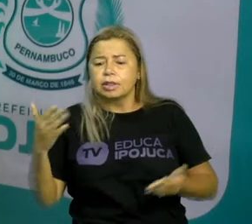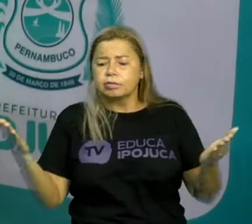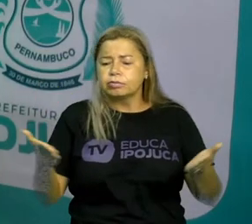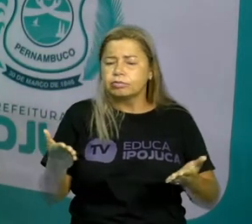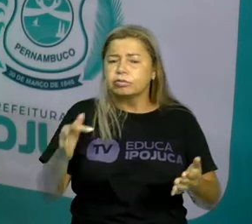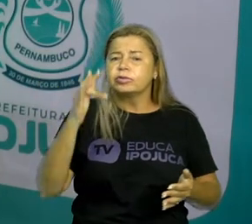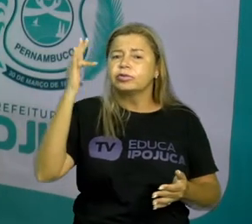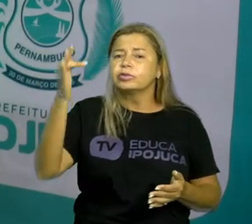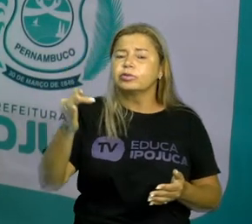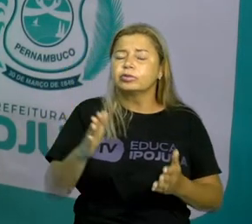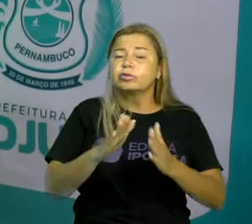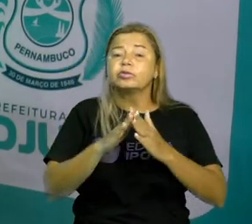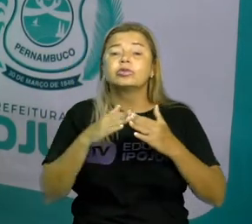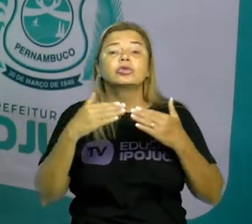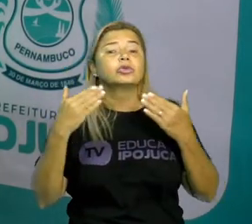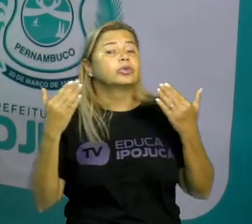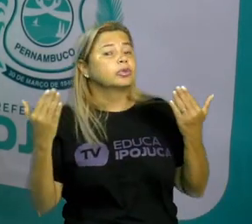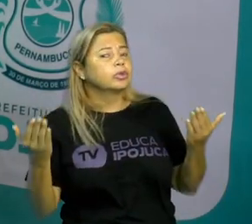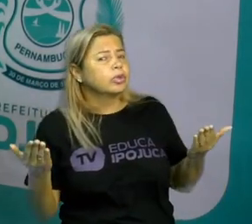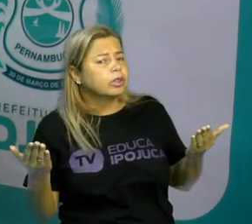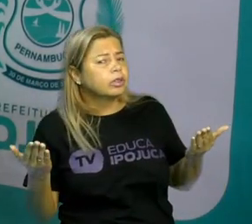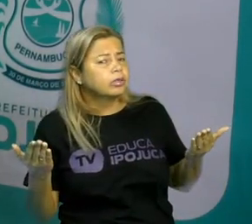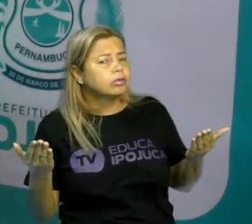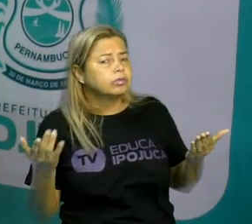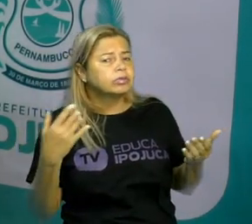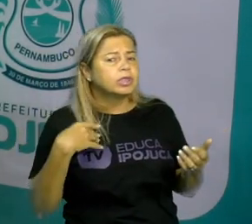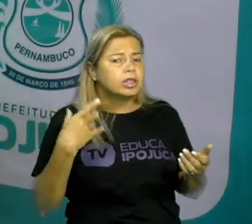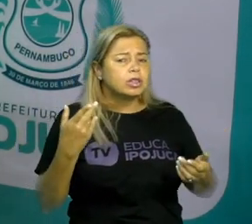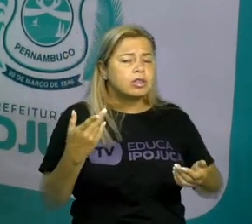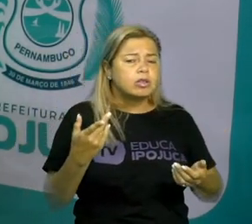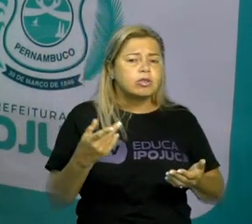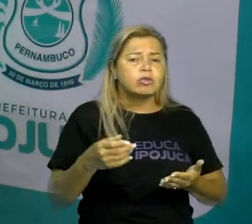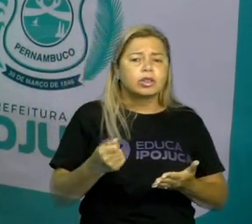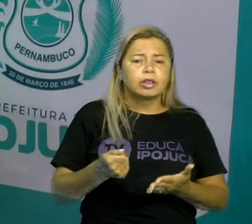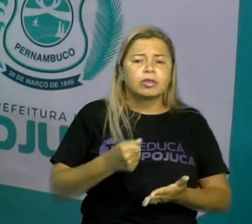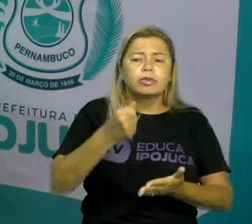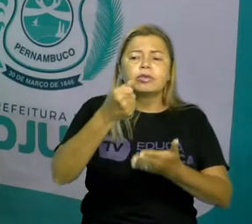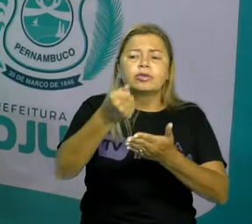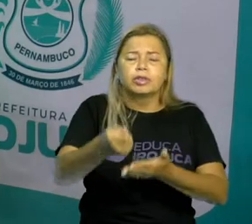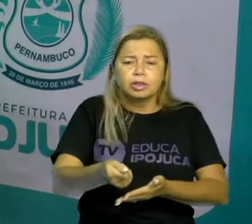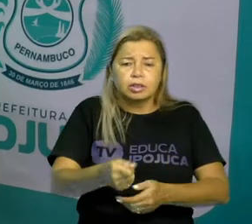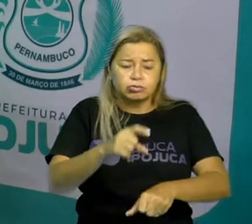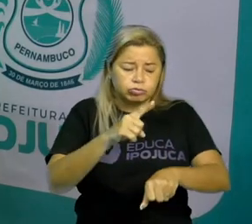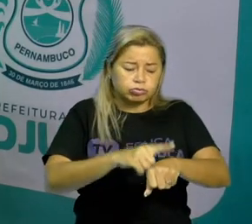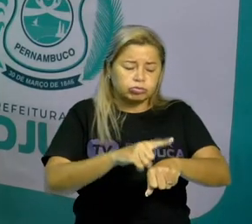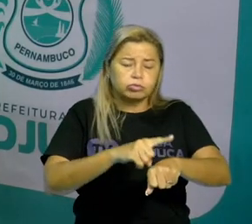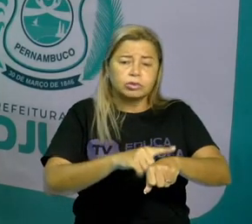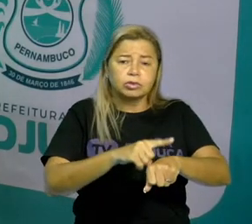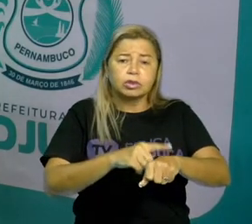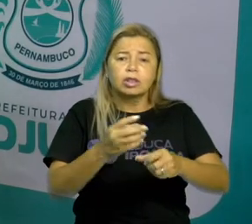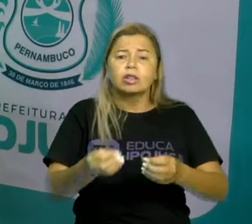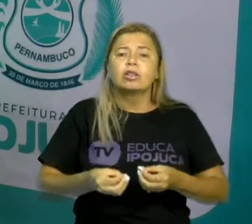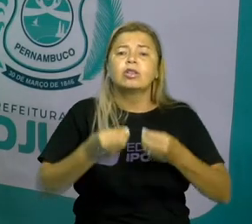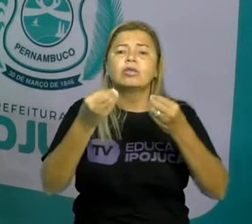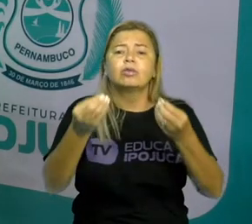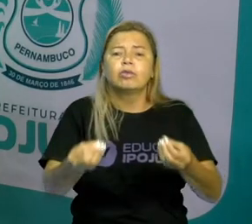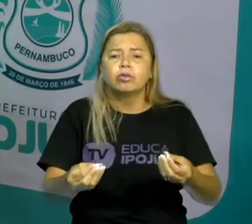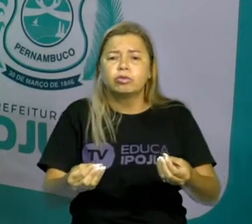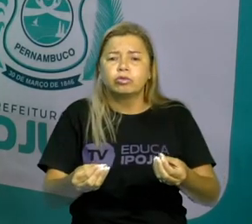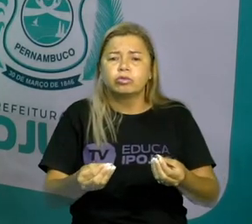Eu venderei Meu relógio Venderei Se eu vou vender ainda Isso é o que?